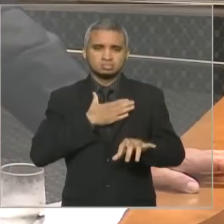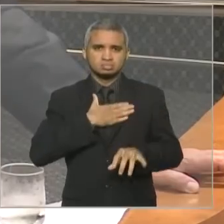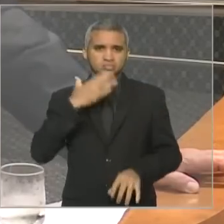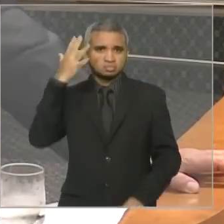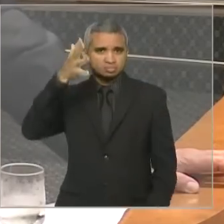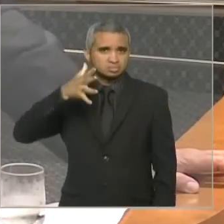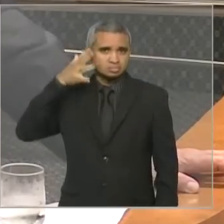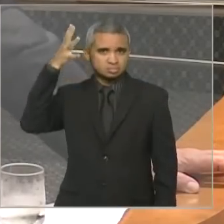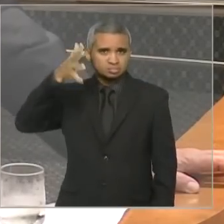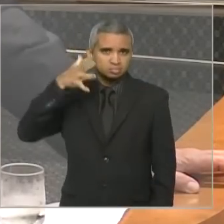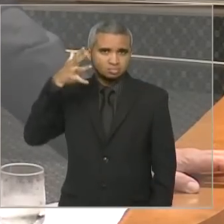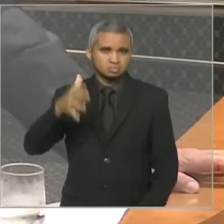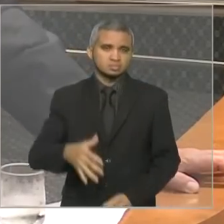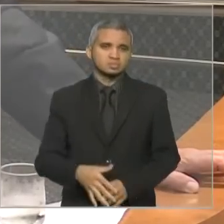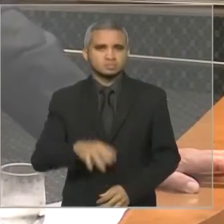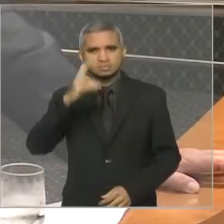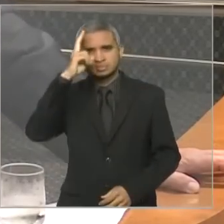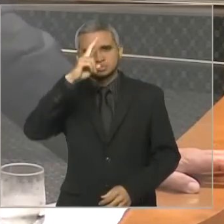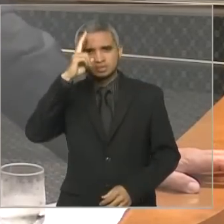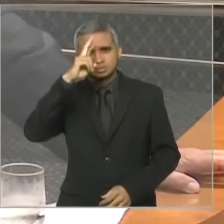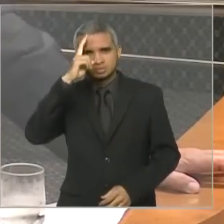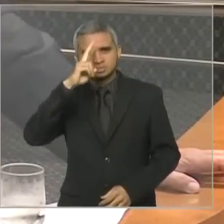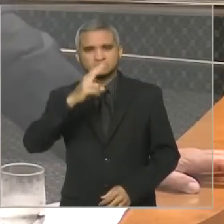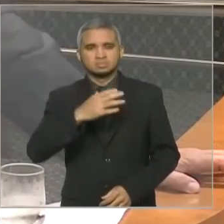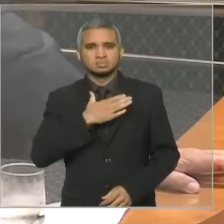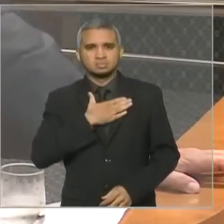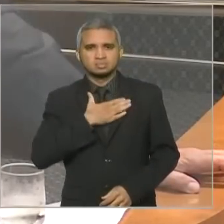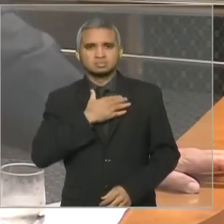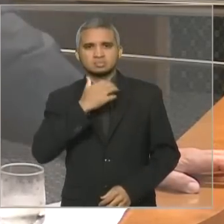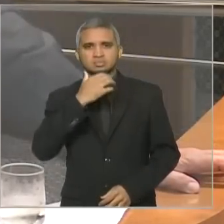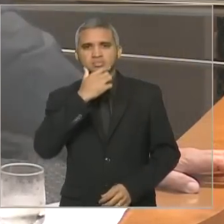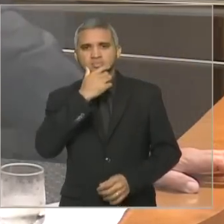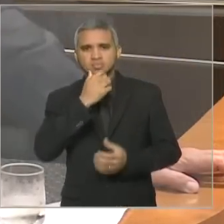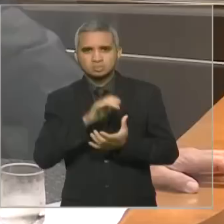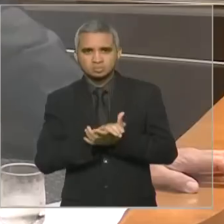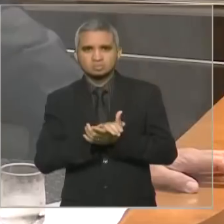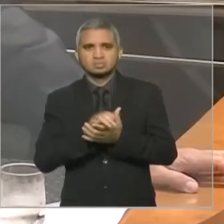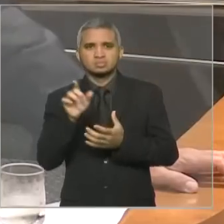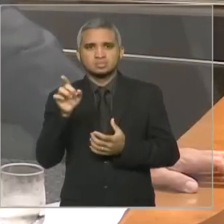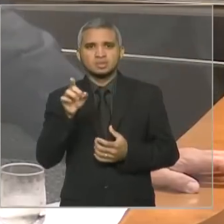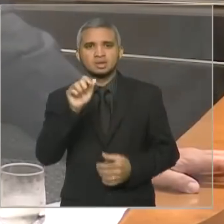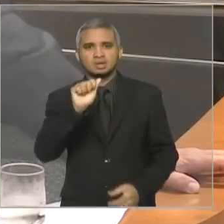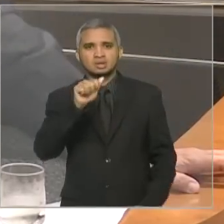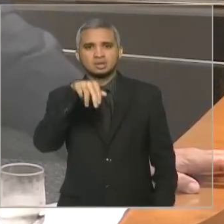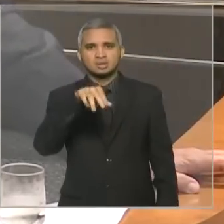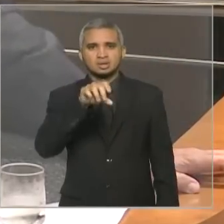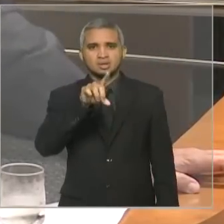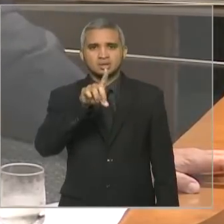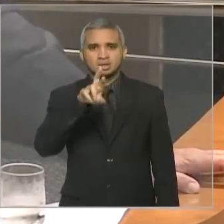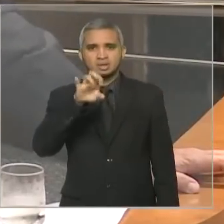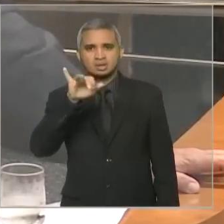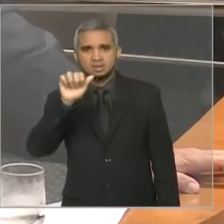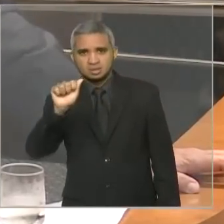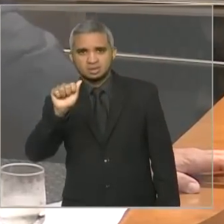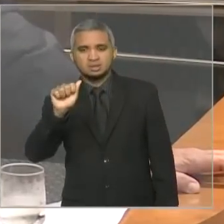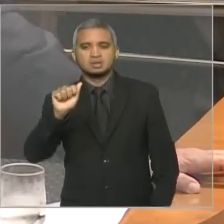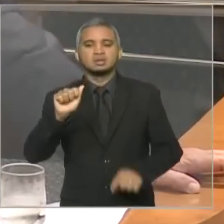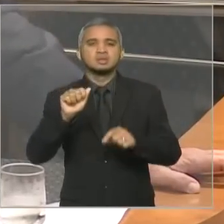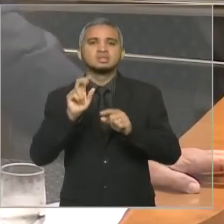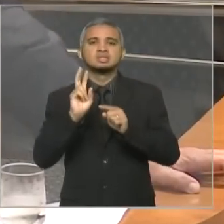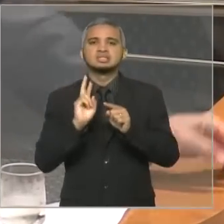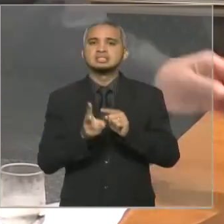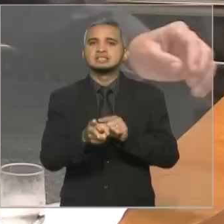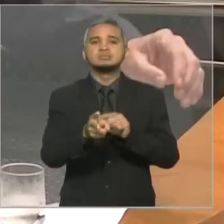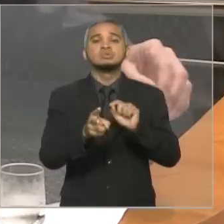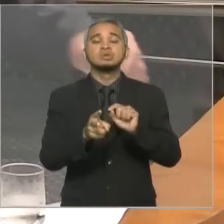dele, Andréa, que nós estávamos em uma viagem e Andréa tomava conta da situação. Andréa terminava sendo aquela pessoa